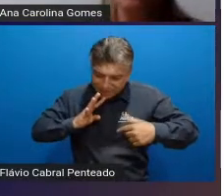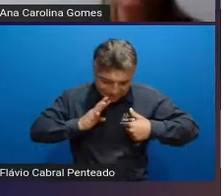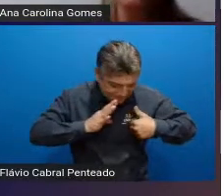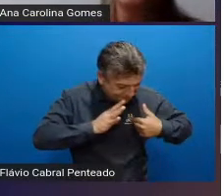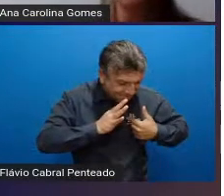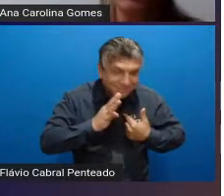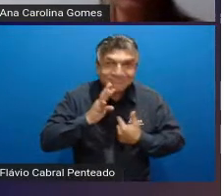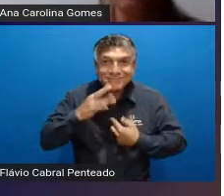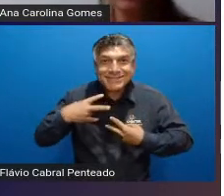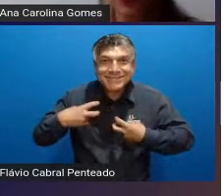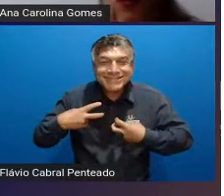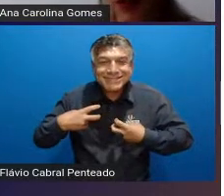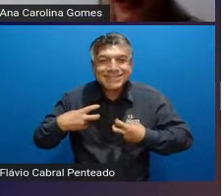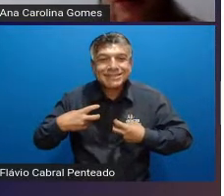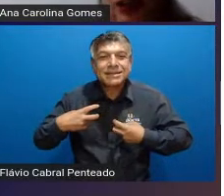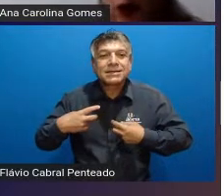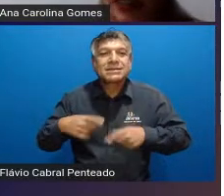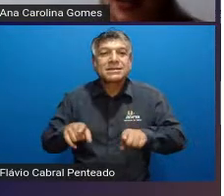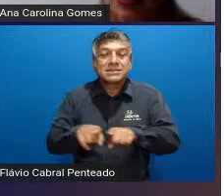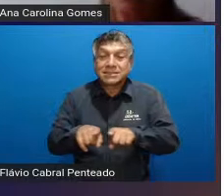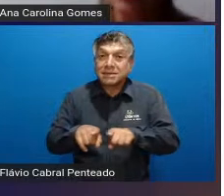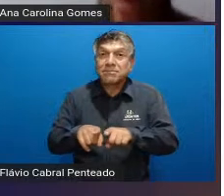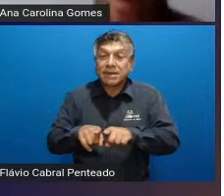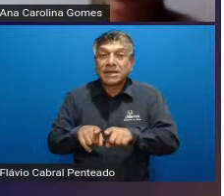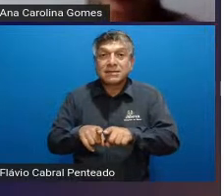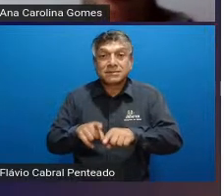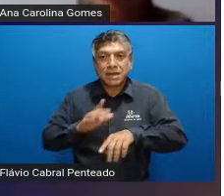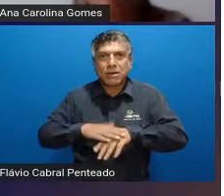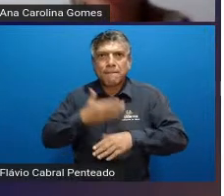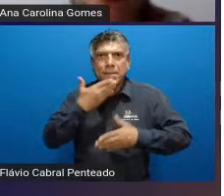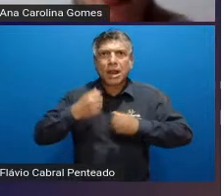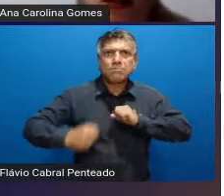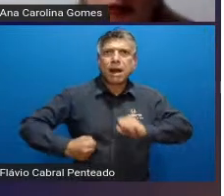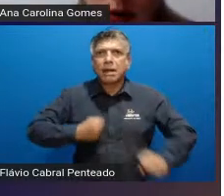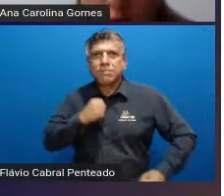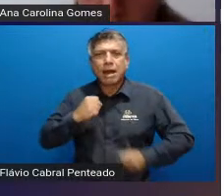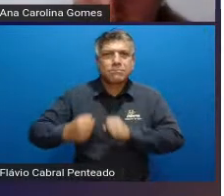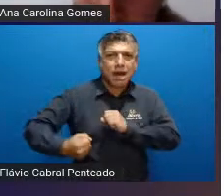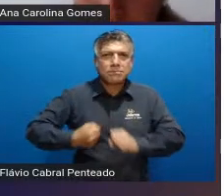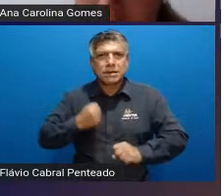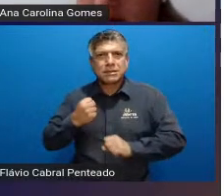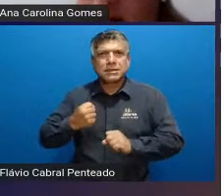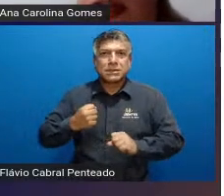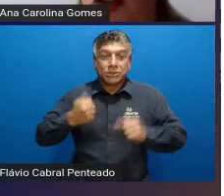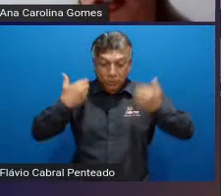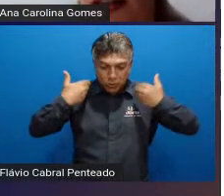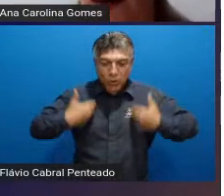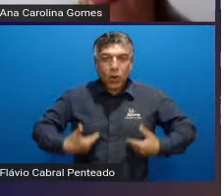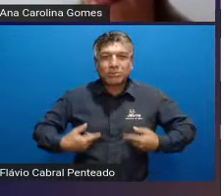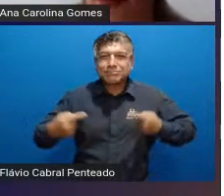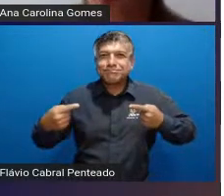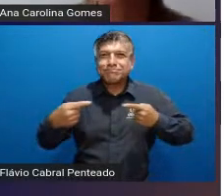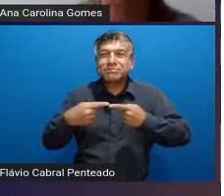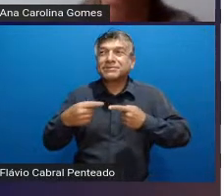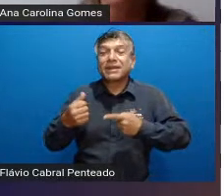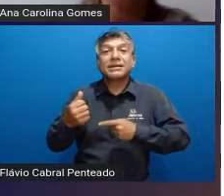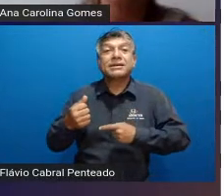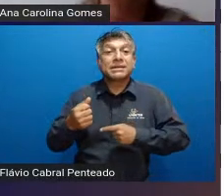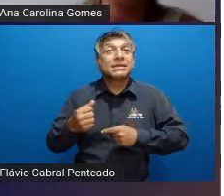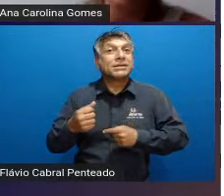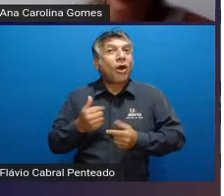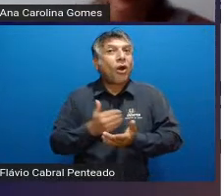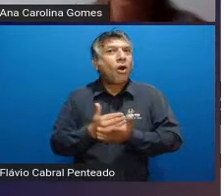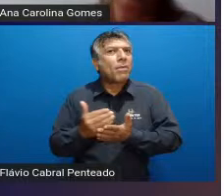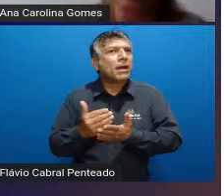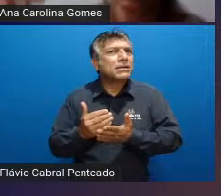o rendimento físico dele melhora melhora a representação do seu corpo em relação ao ambiente externo ele também começa a se